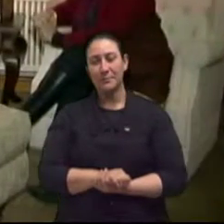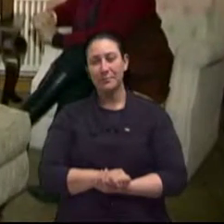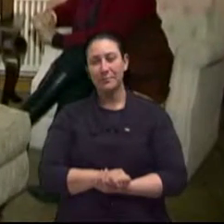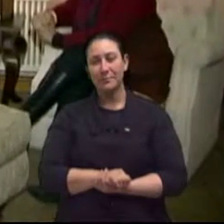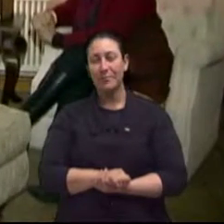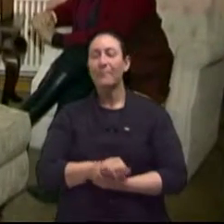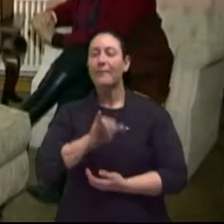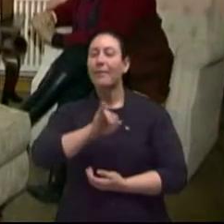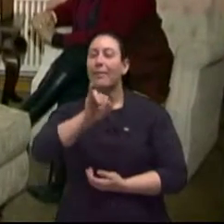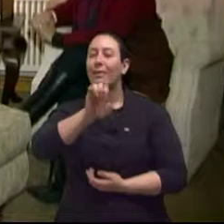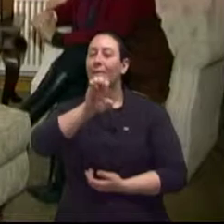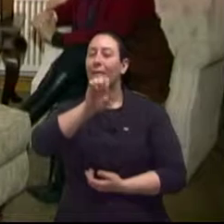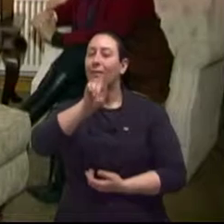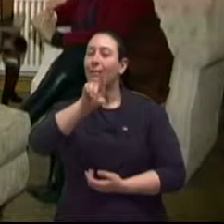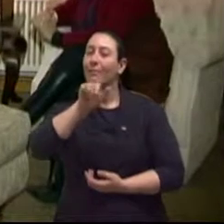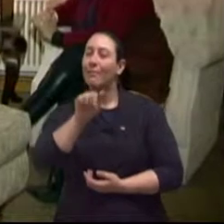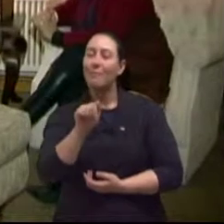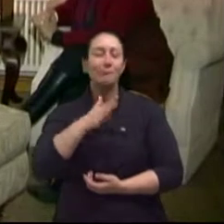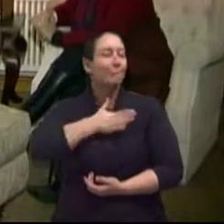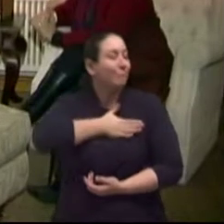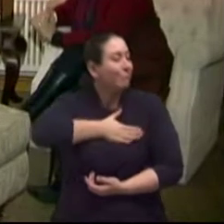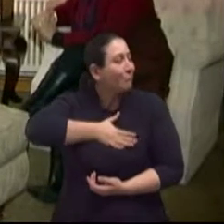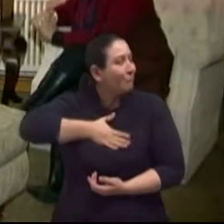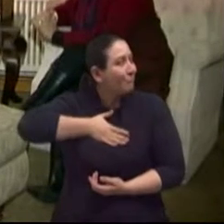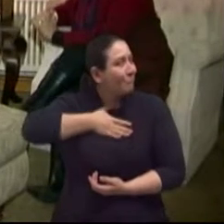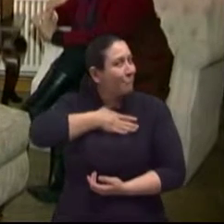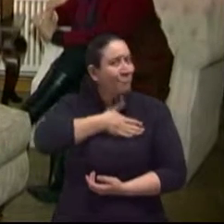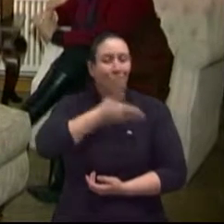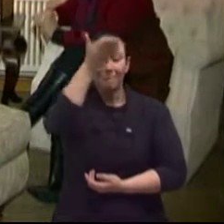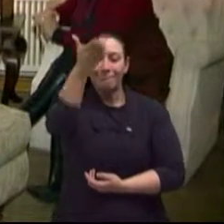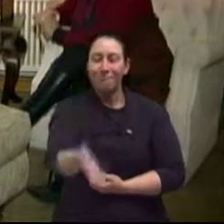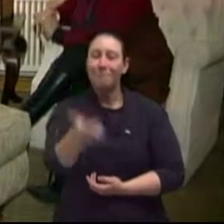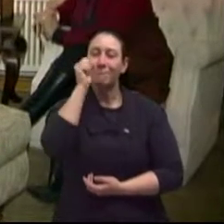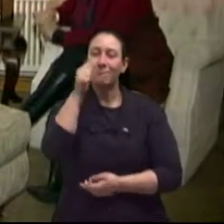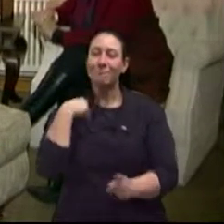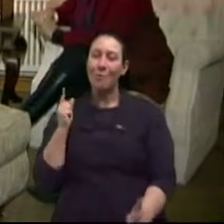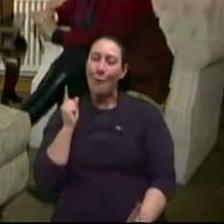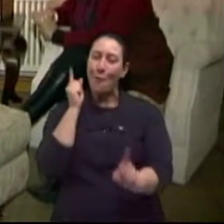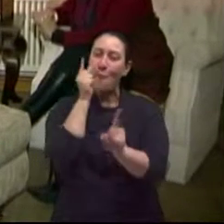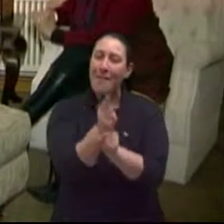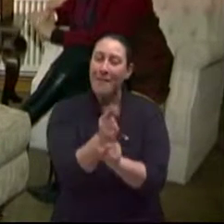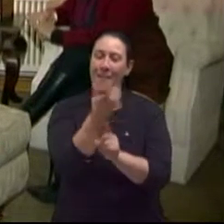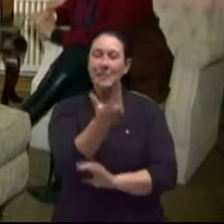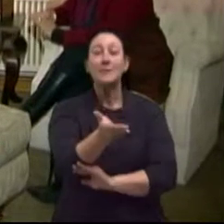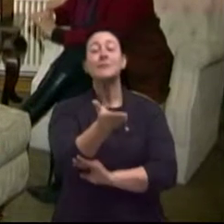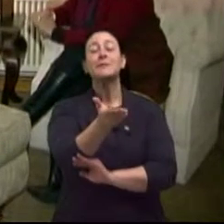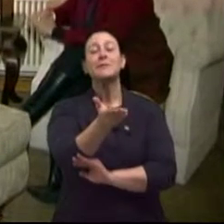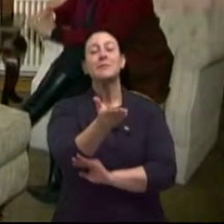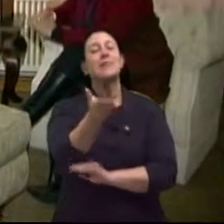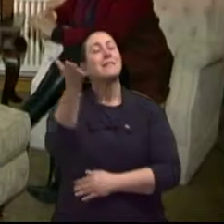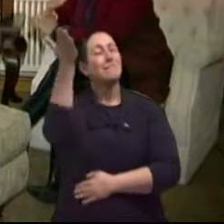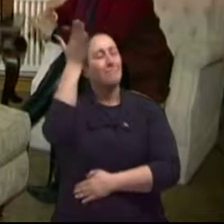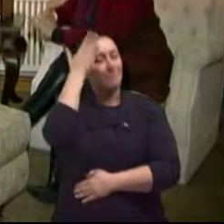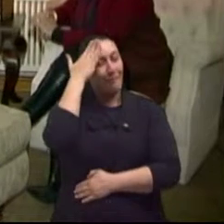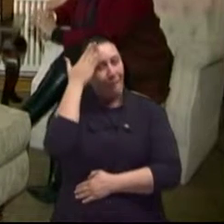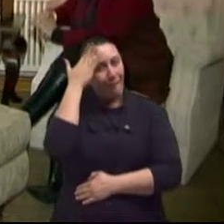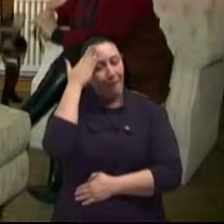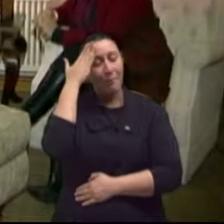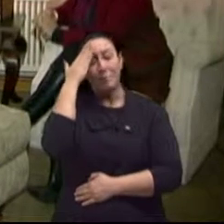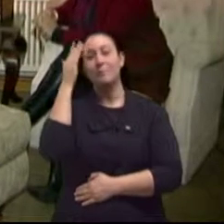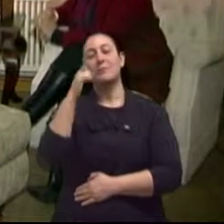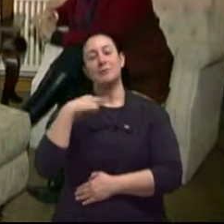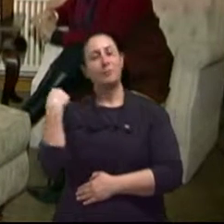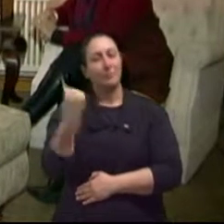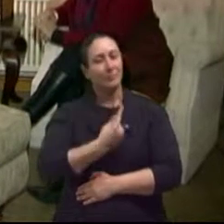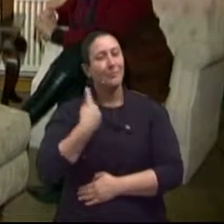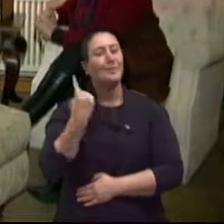Ieda Maria Vargas, é um prazer imenso poder conversar um pouquinho contigo. A gente sabe que realmente a gente